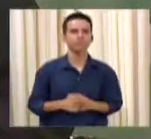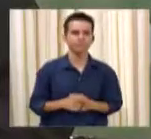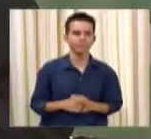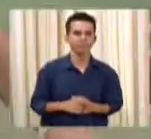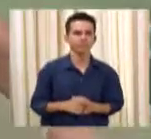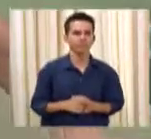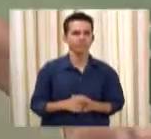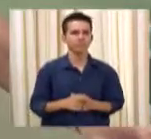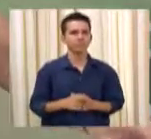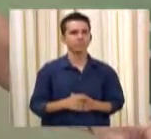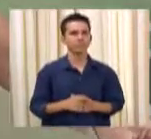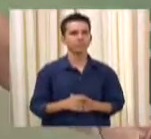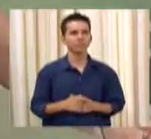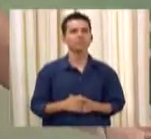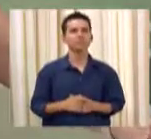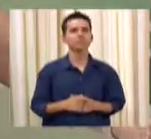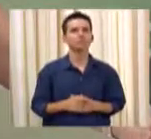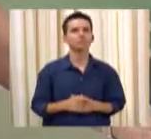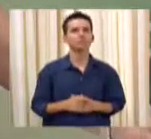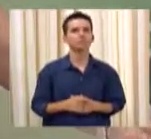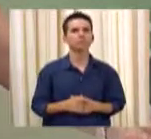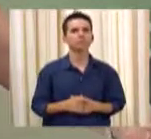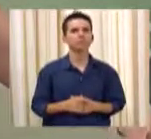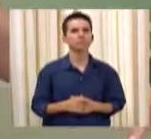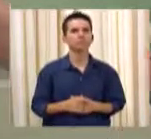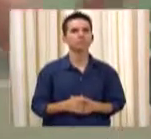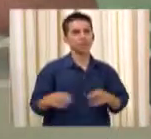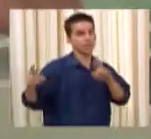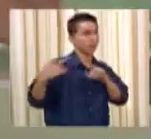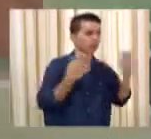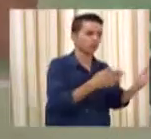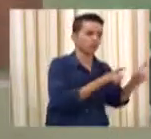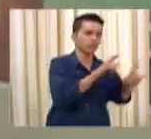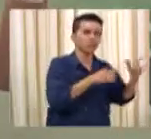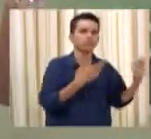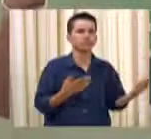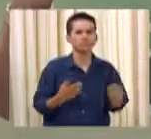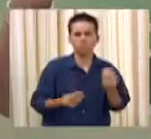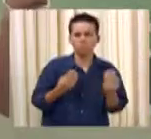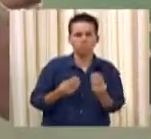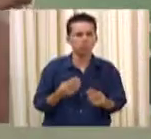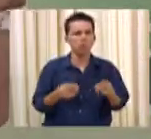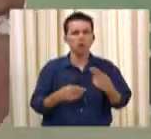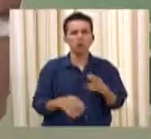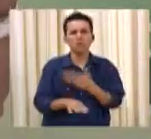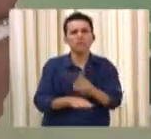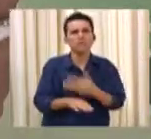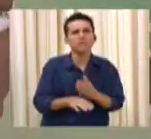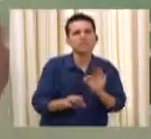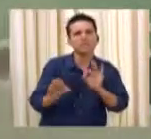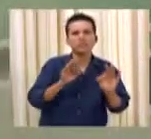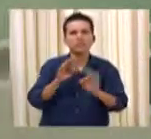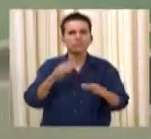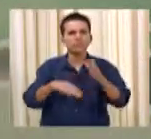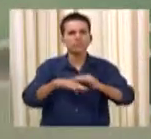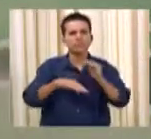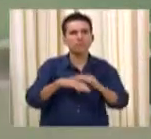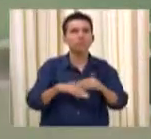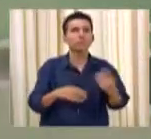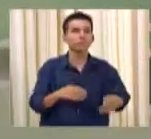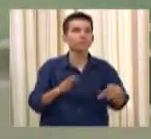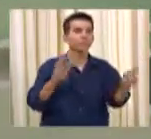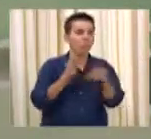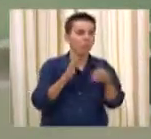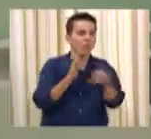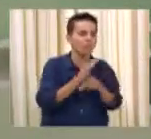Isso, como todo tratamento, e o próprio implante coclear, doutora Mariana,